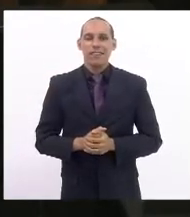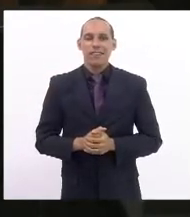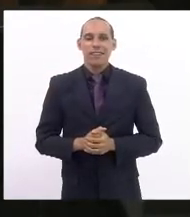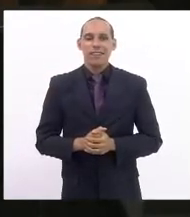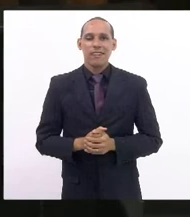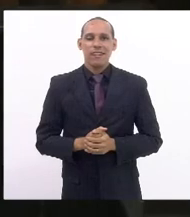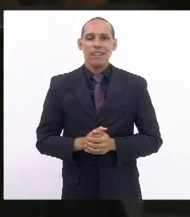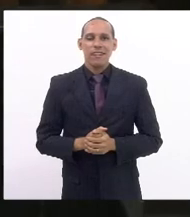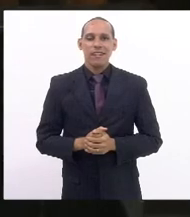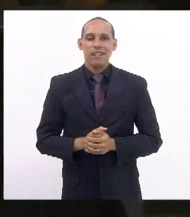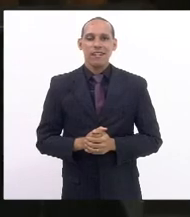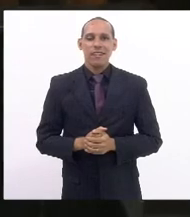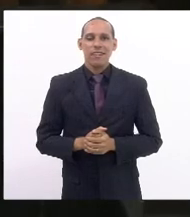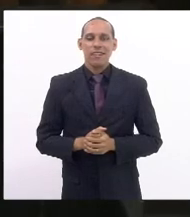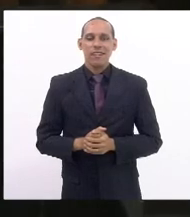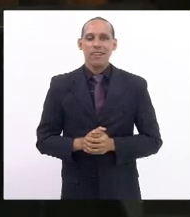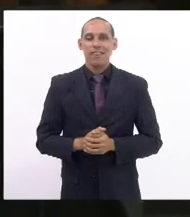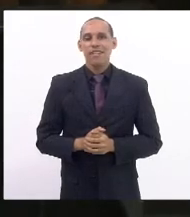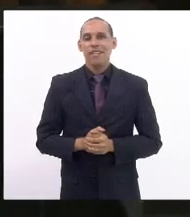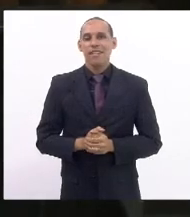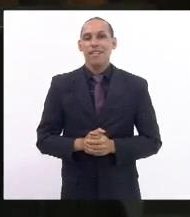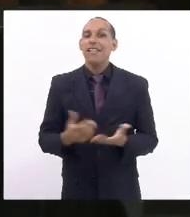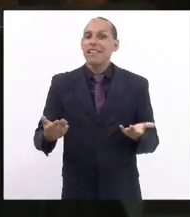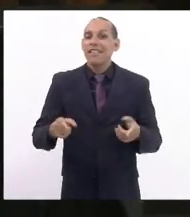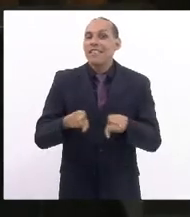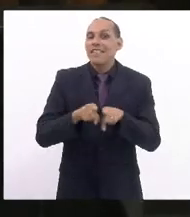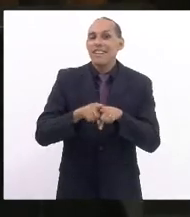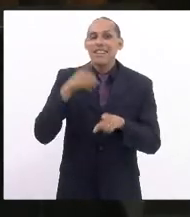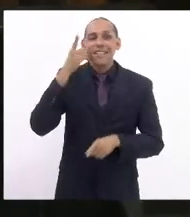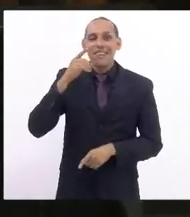A deputada Zaidan, eu já abracei-a,